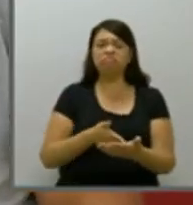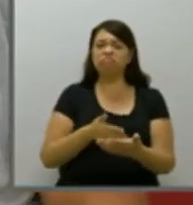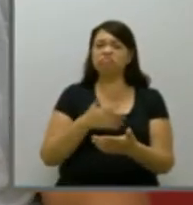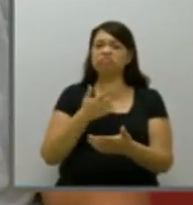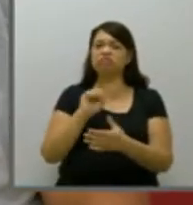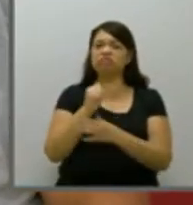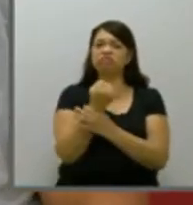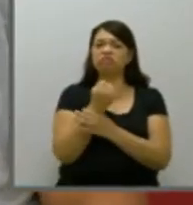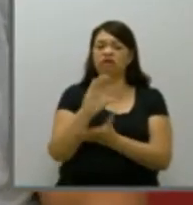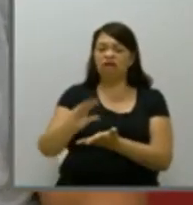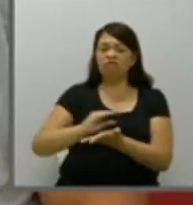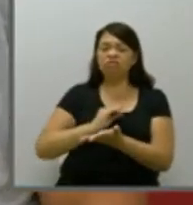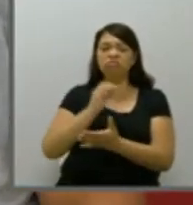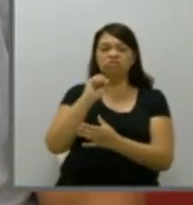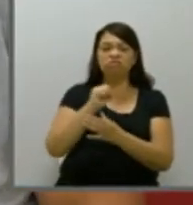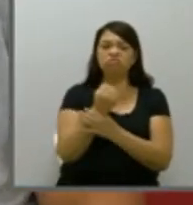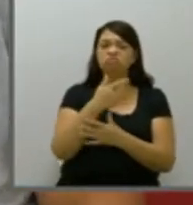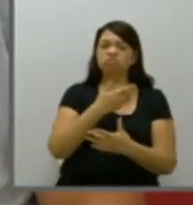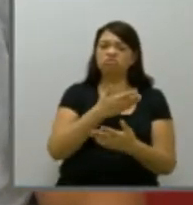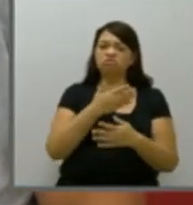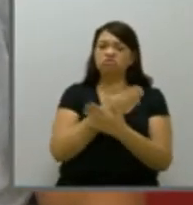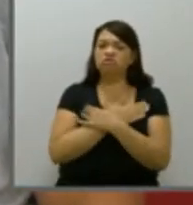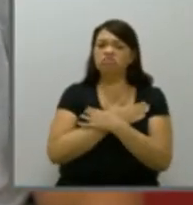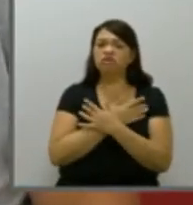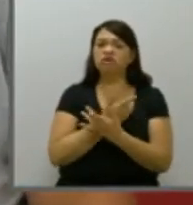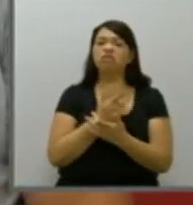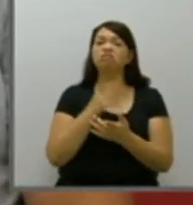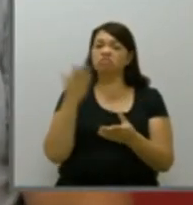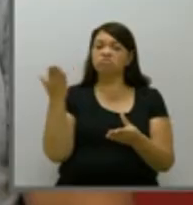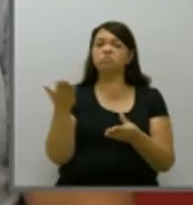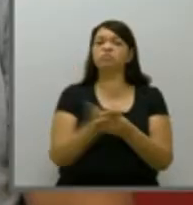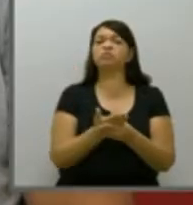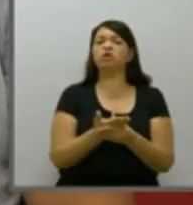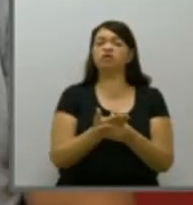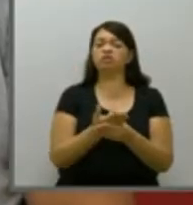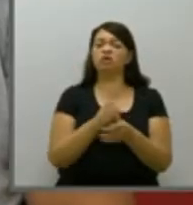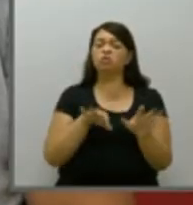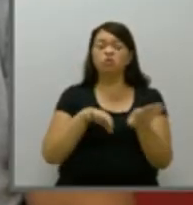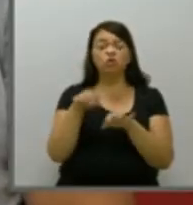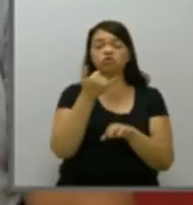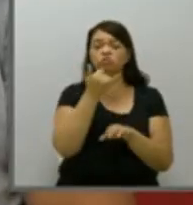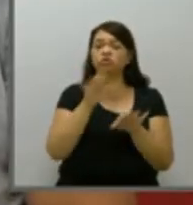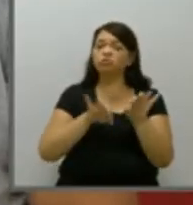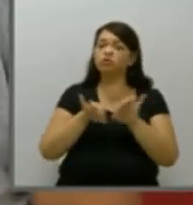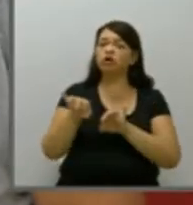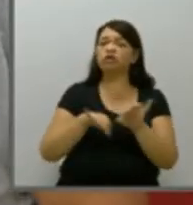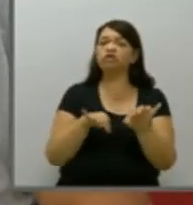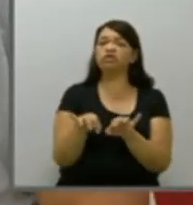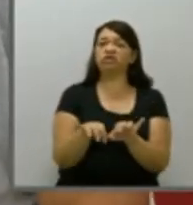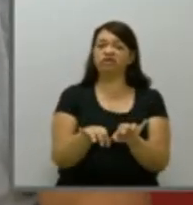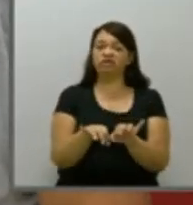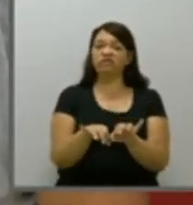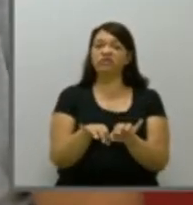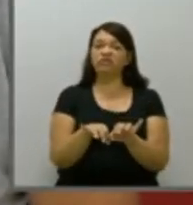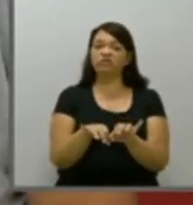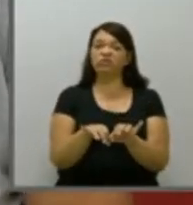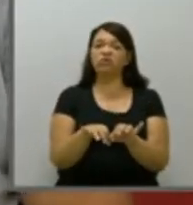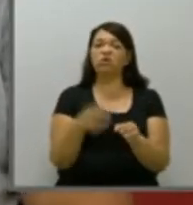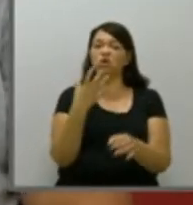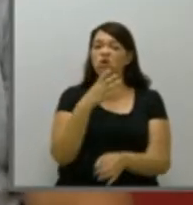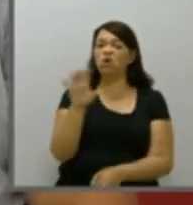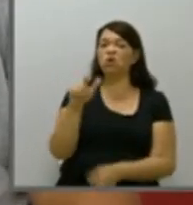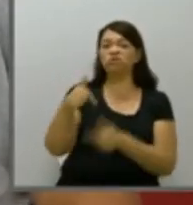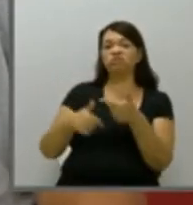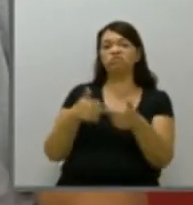Inclusive, com o processo, com o projeto de acordo coletivo especial contra os trabalhadores, que